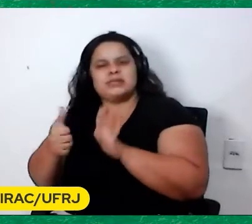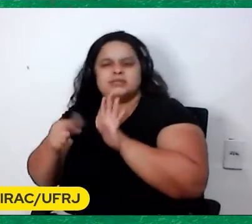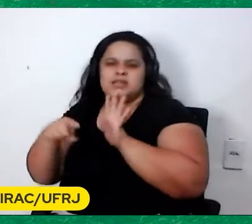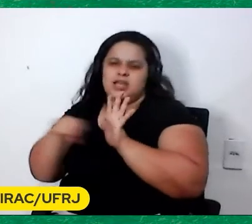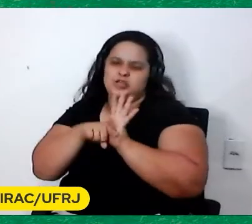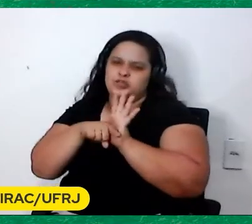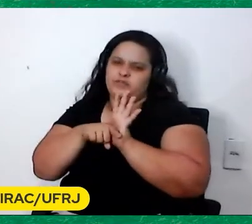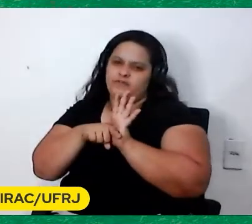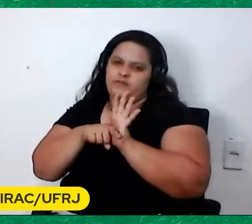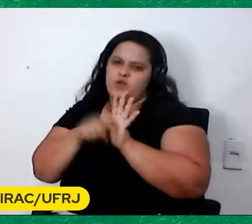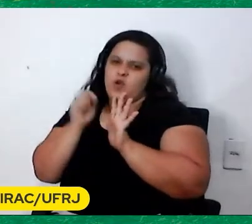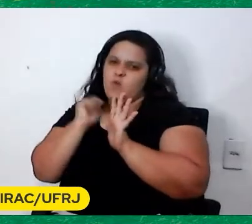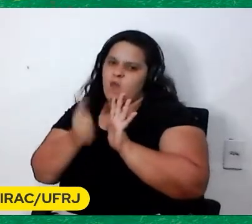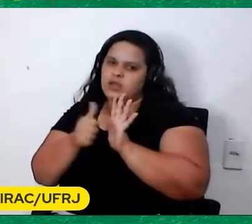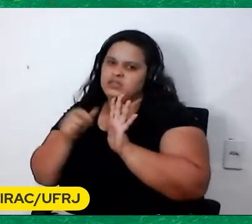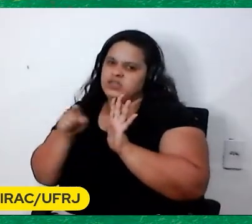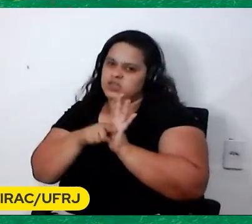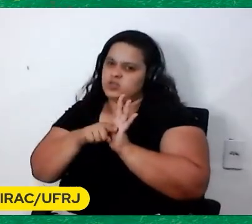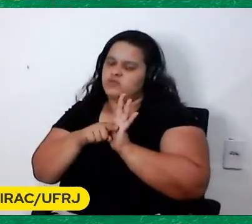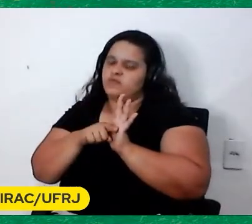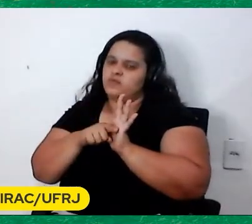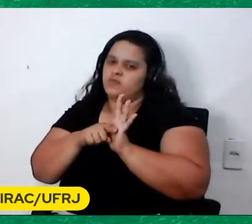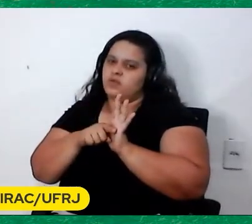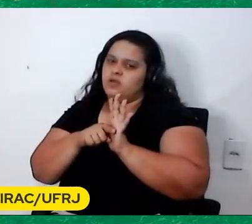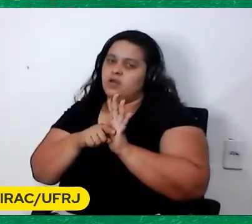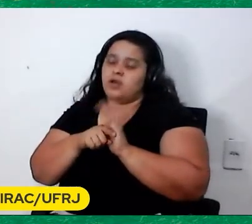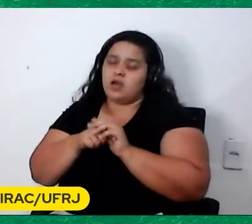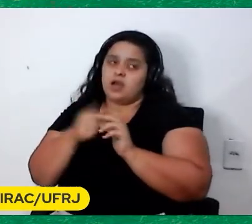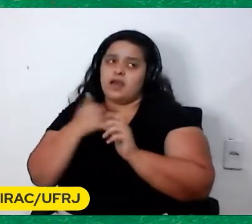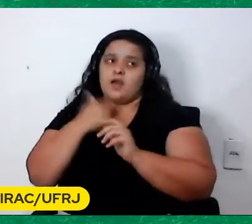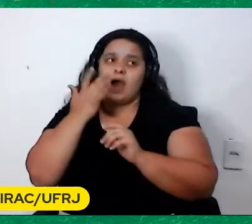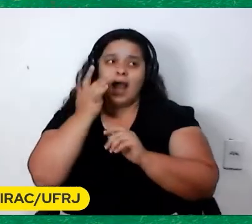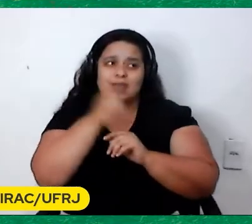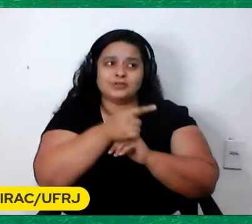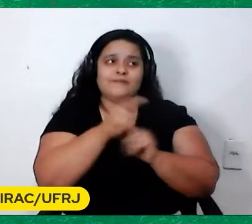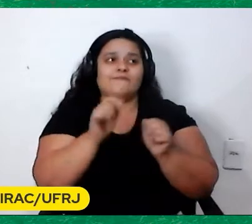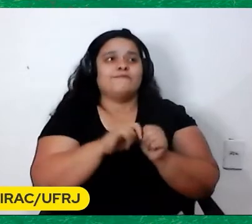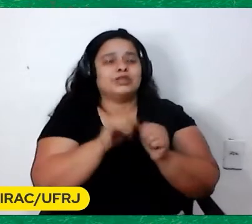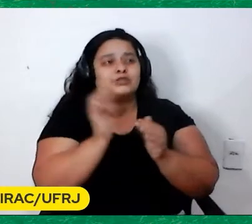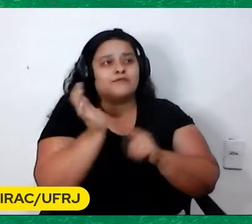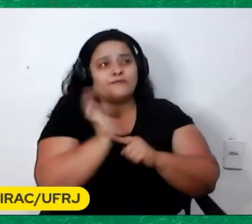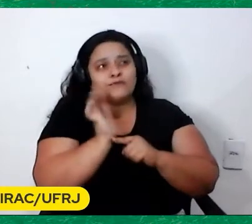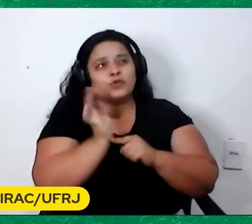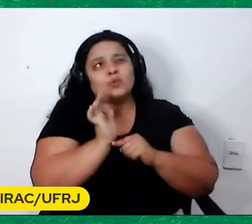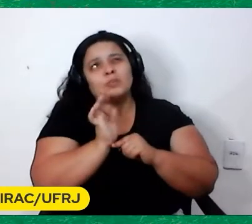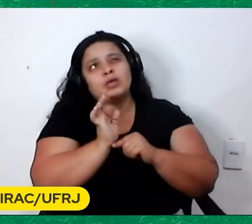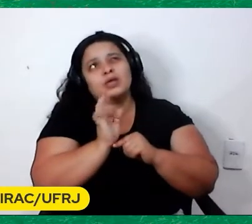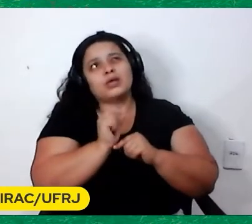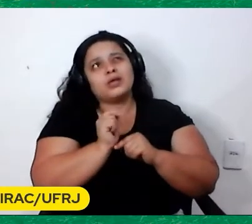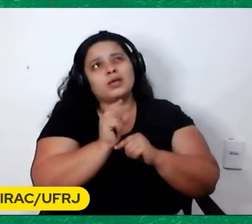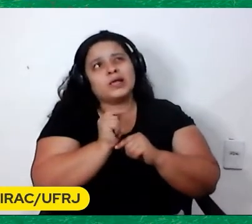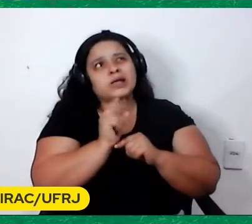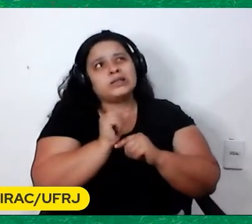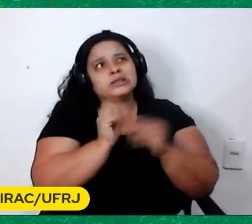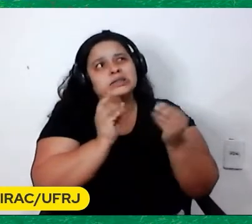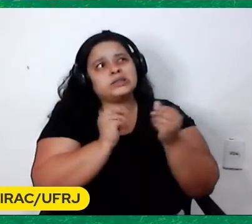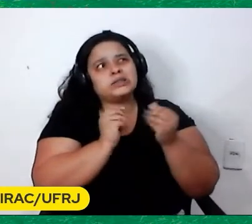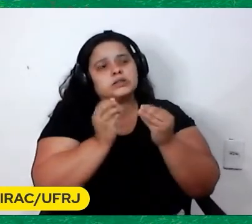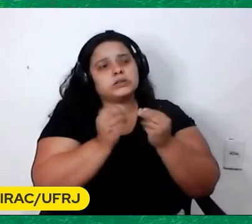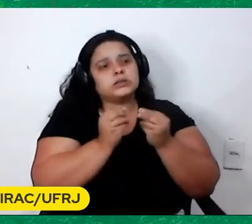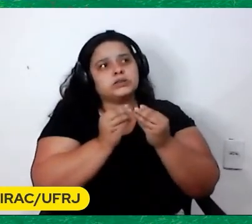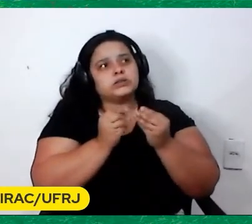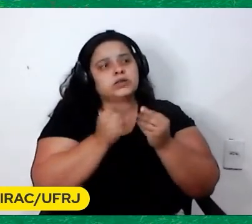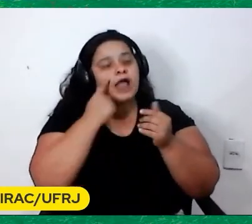quase negativa a imagem Eu Talvez ele tenha feito Esse filme Um pouco Para Para se Para se